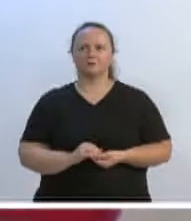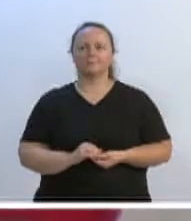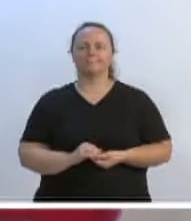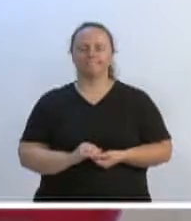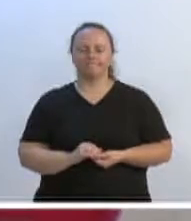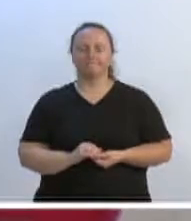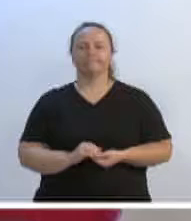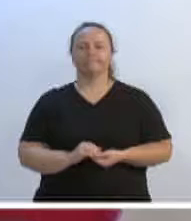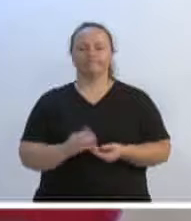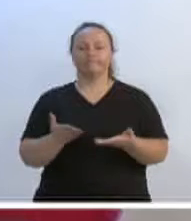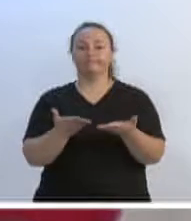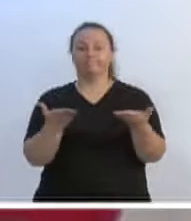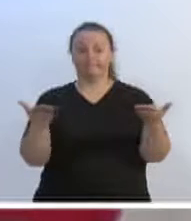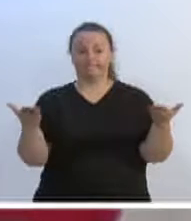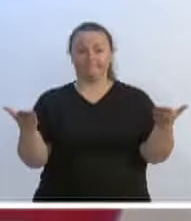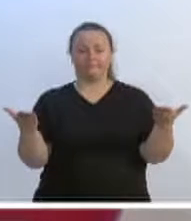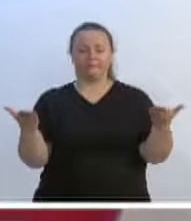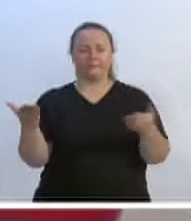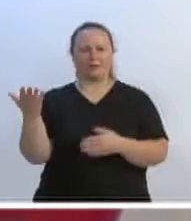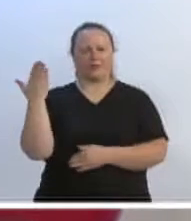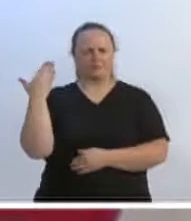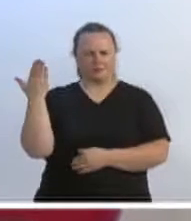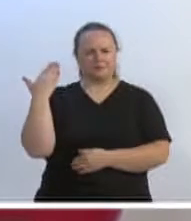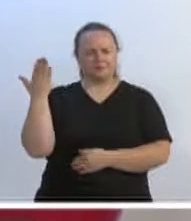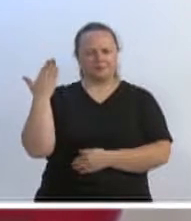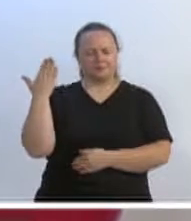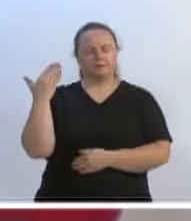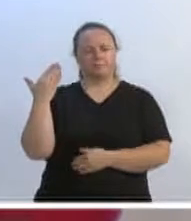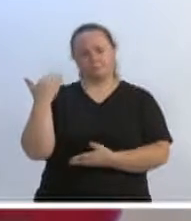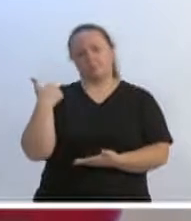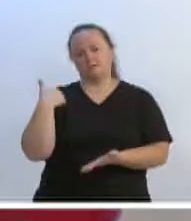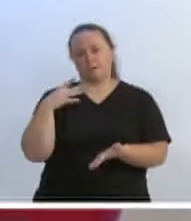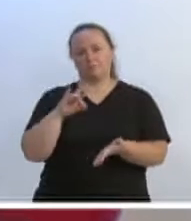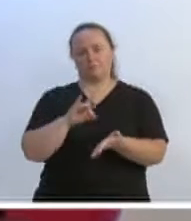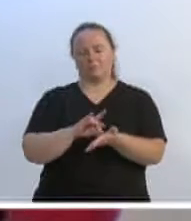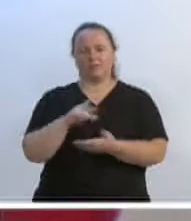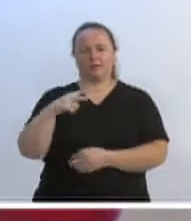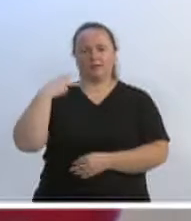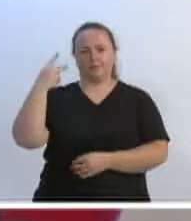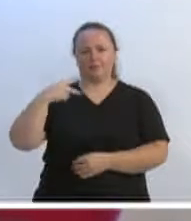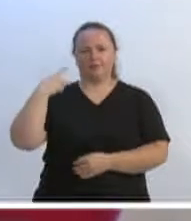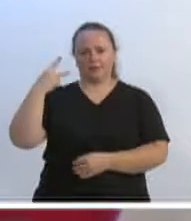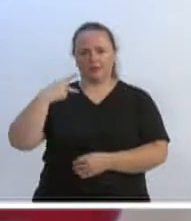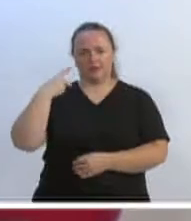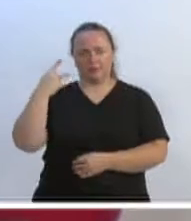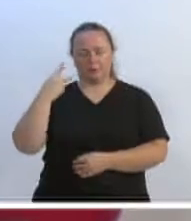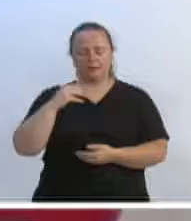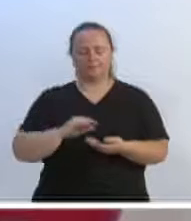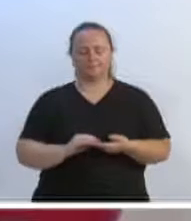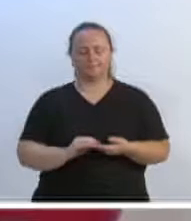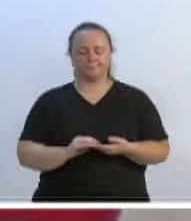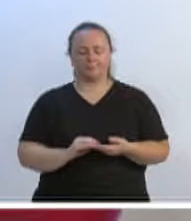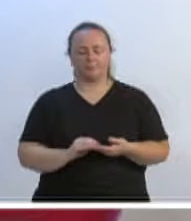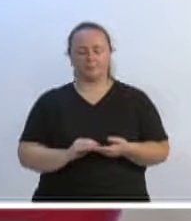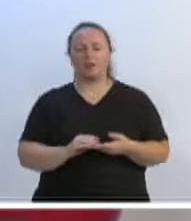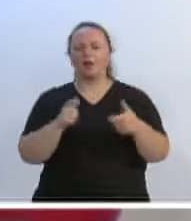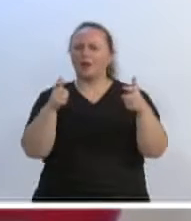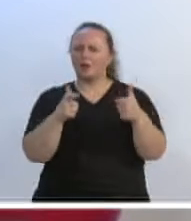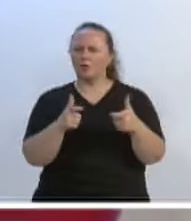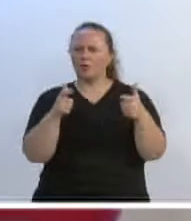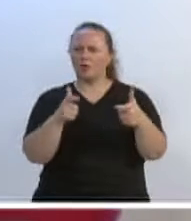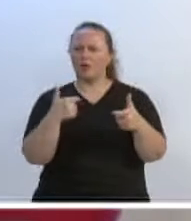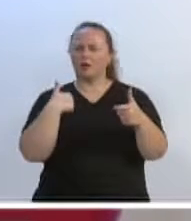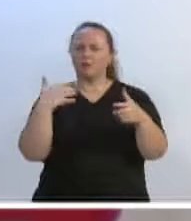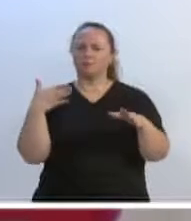Senhoras senhores, Senhoras eu, na época, vereador também. O primeiro local que eu tive